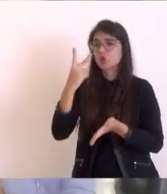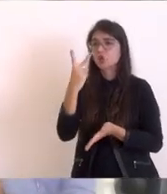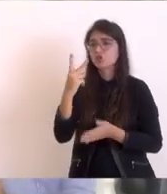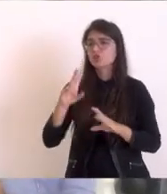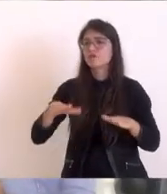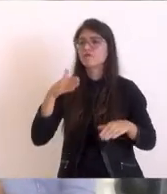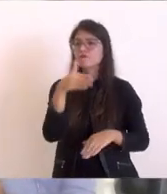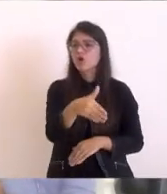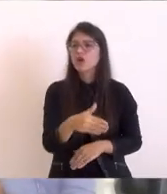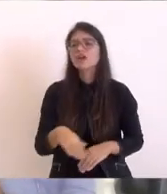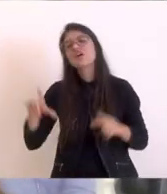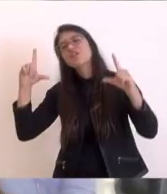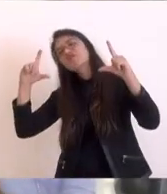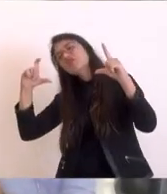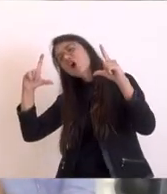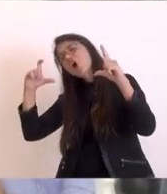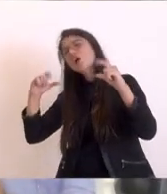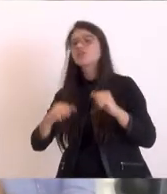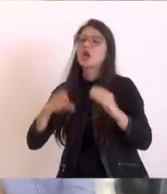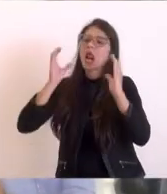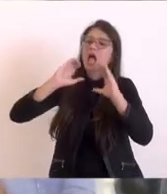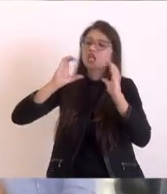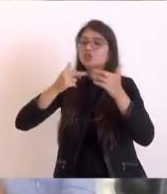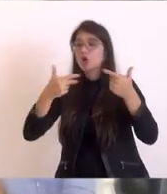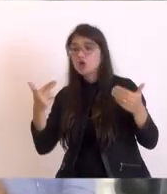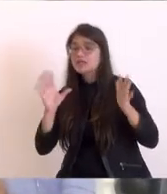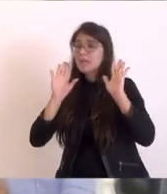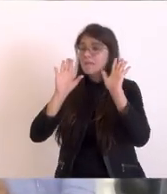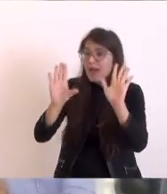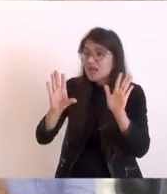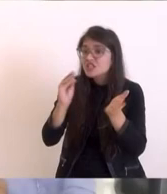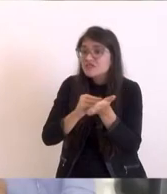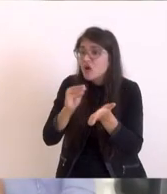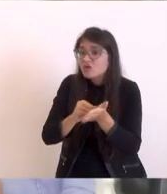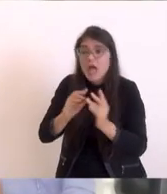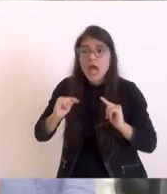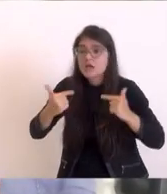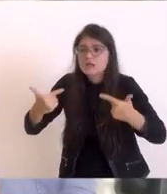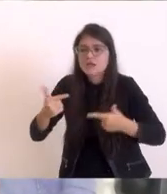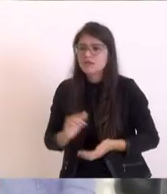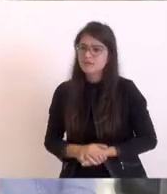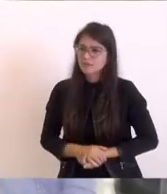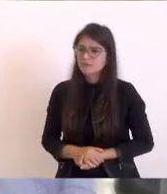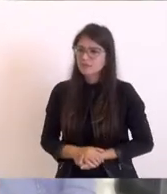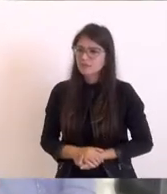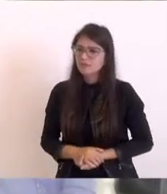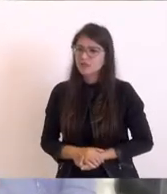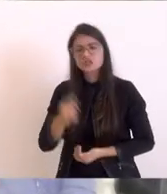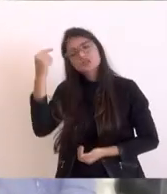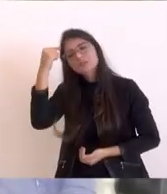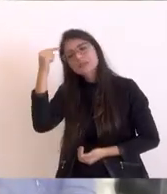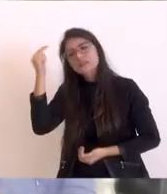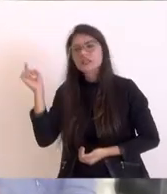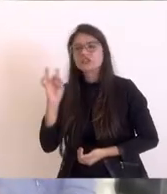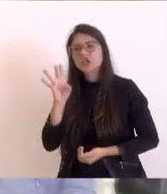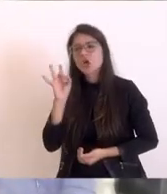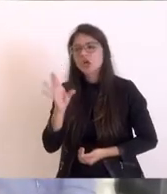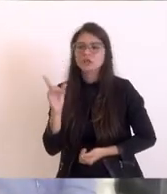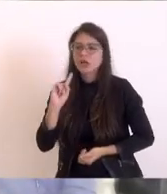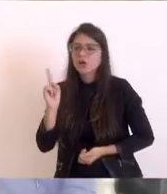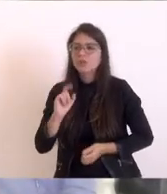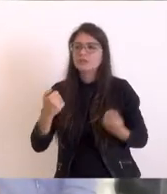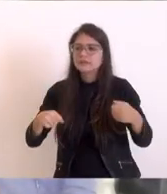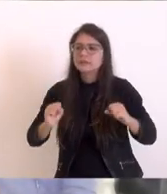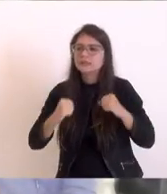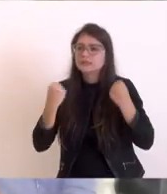E até hoje, não saiu do papel. Agora, com certeza, acredito, que Claudio Castro tem um negócio. Ele fala